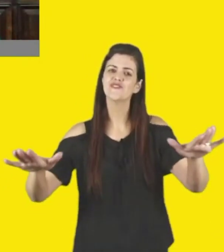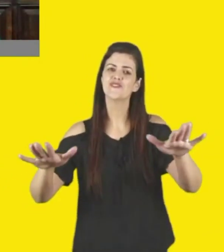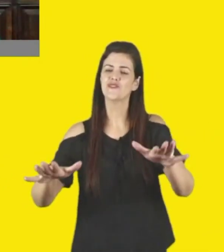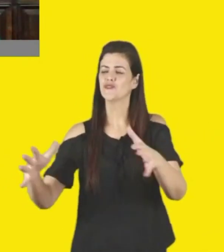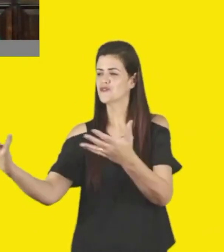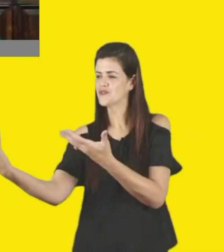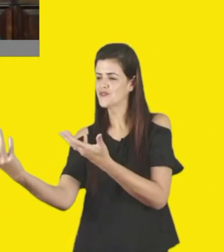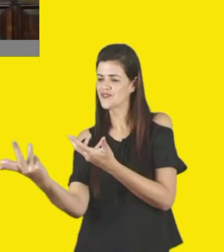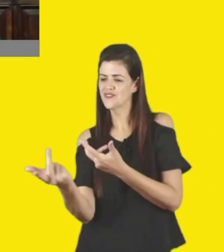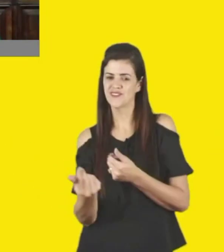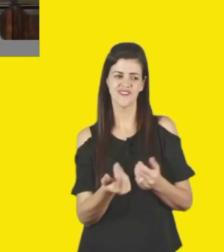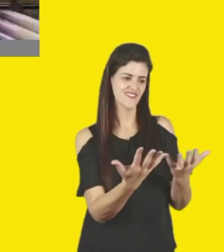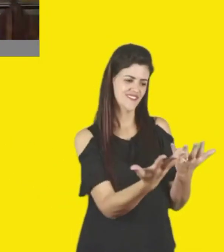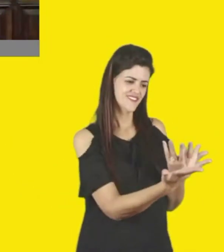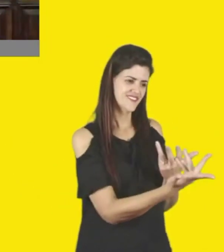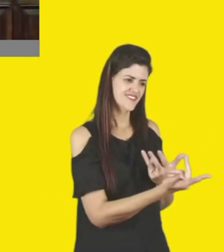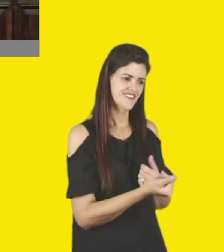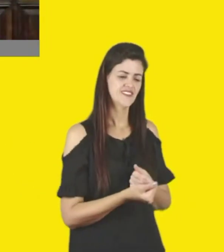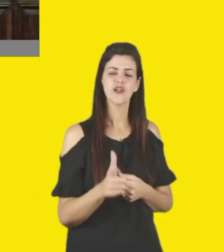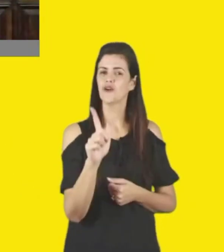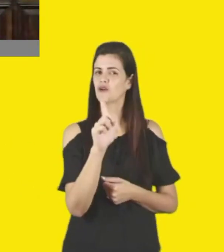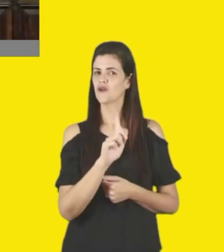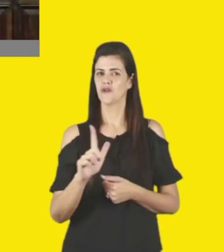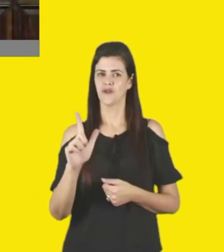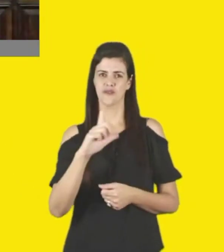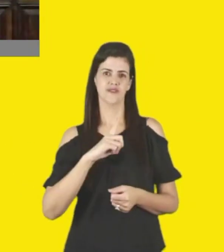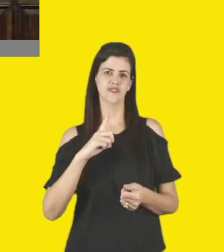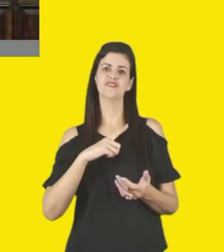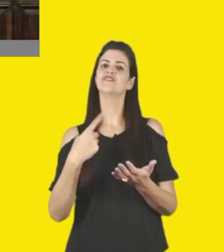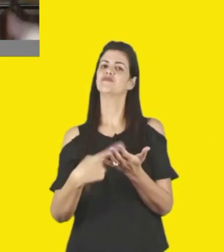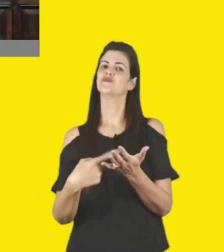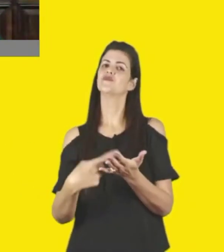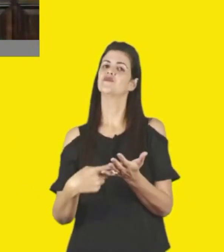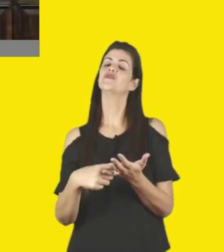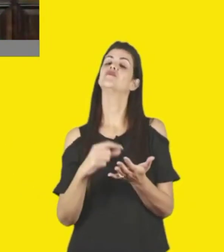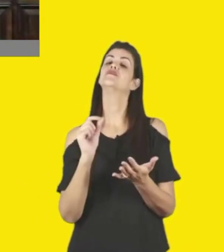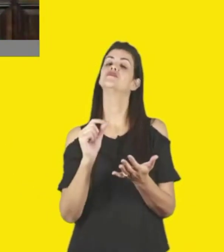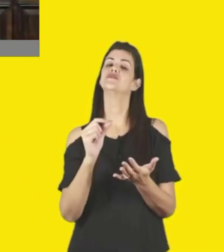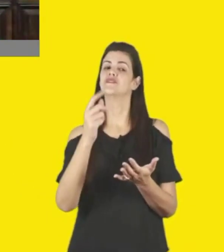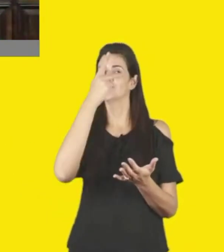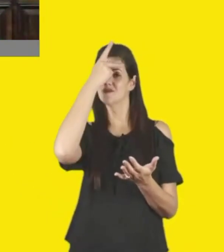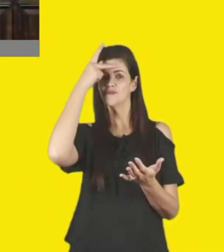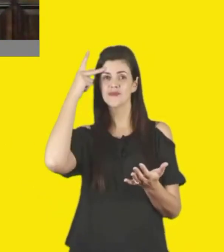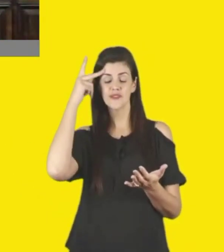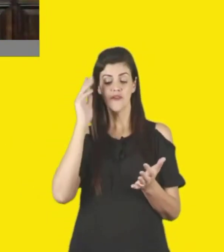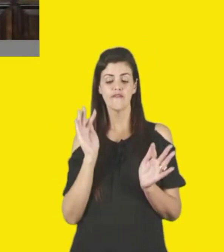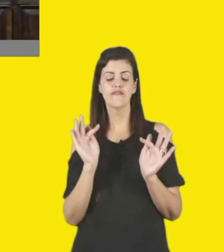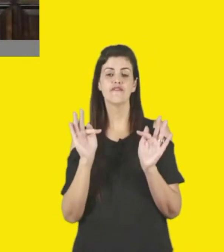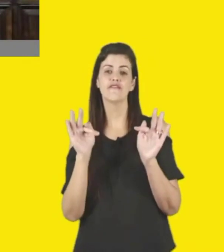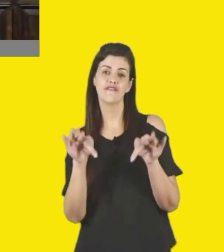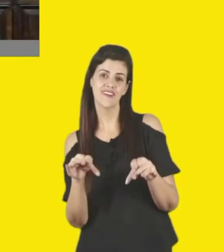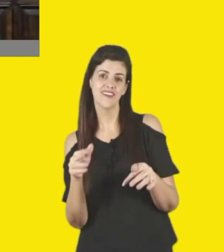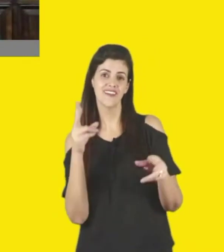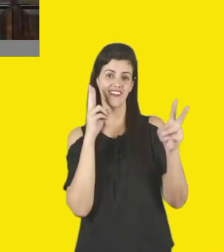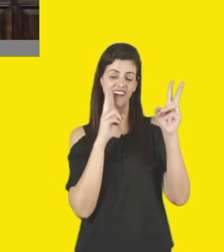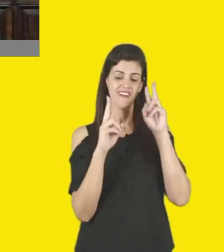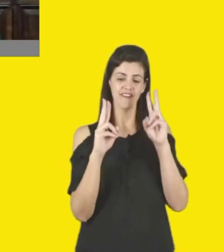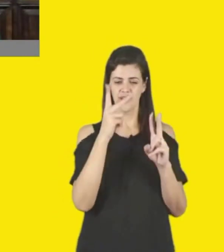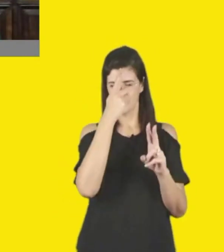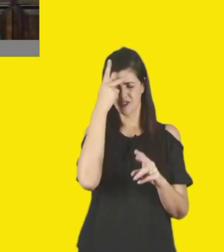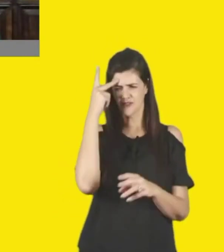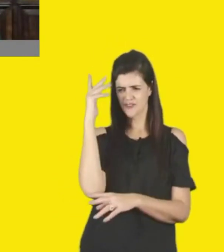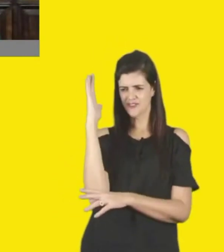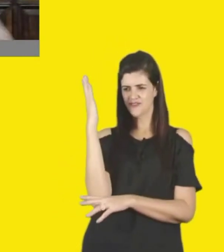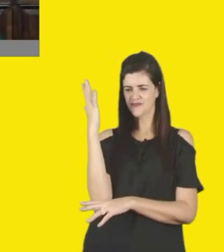tem esse compromisso com as pessoas, é a entrega final, né, Rosana, que é quem vai sentar lá na praça e assistir, então, acho que